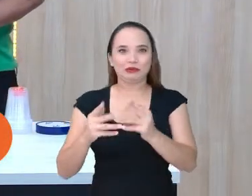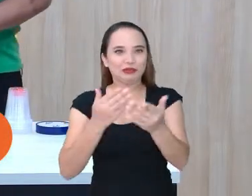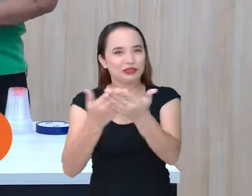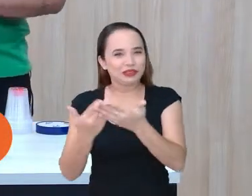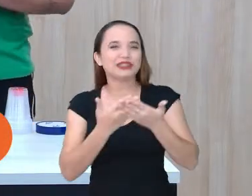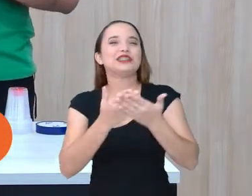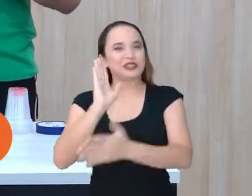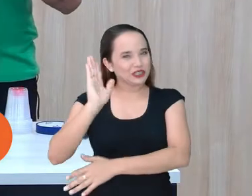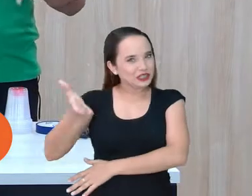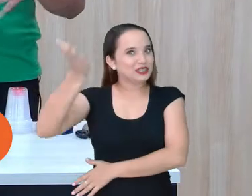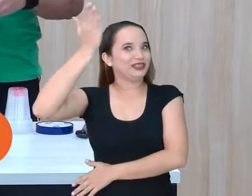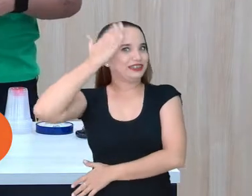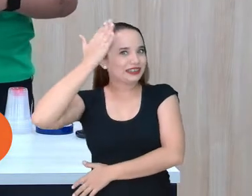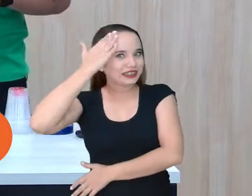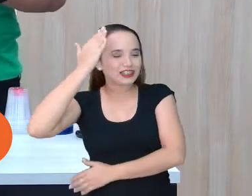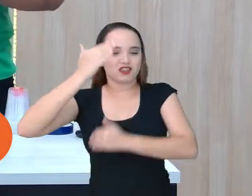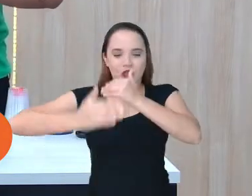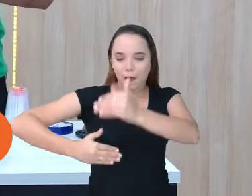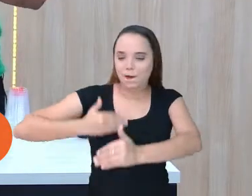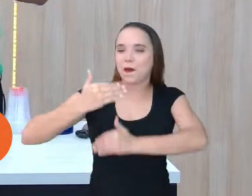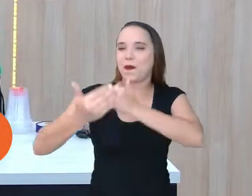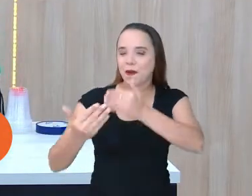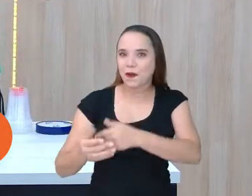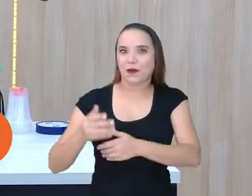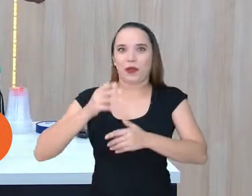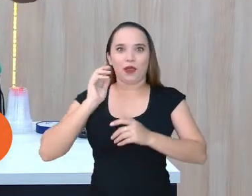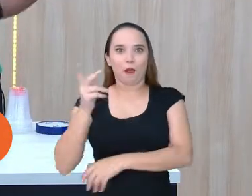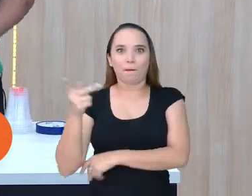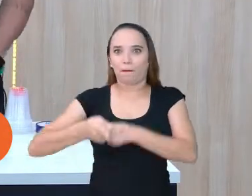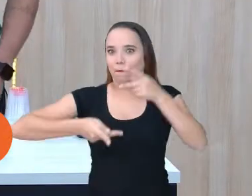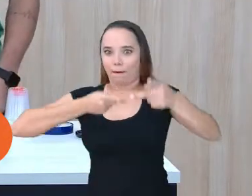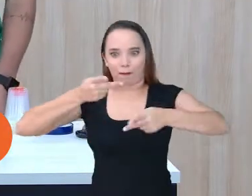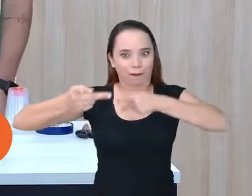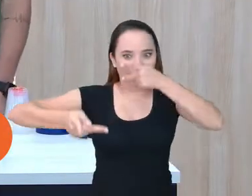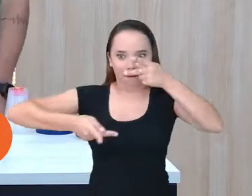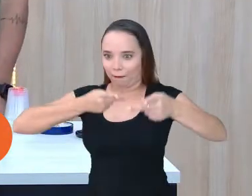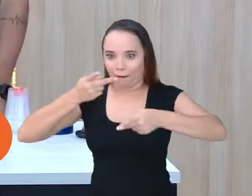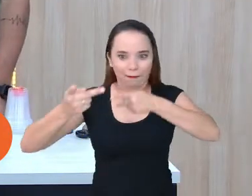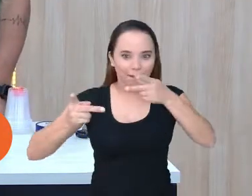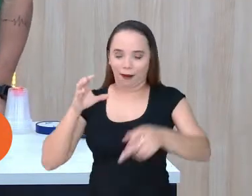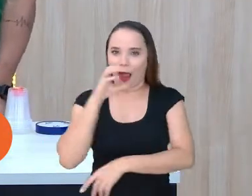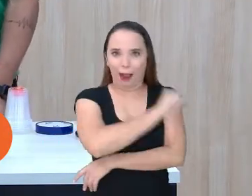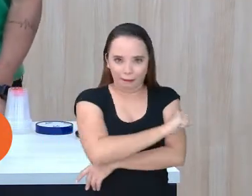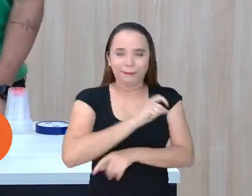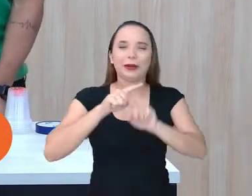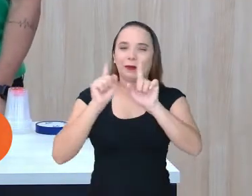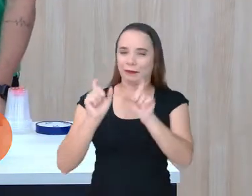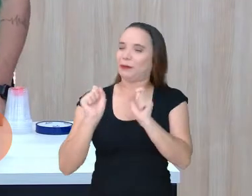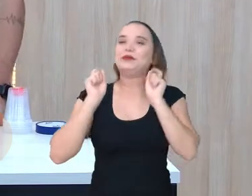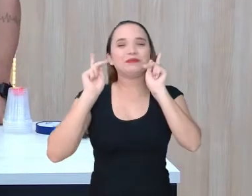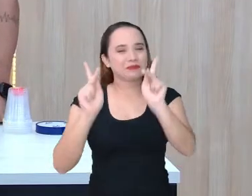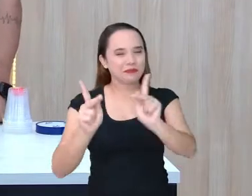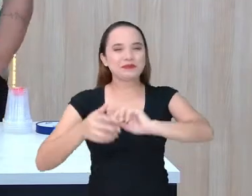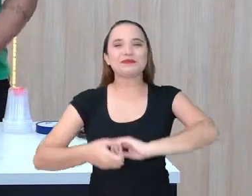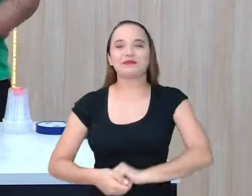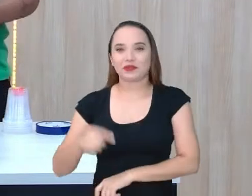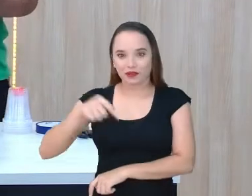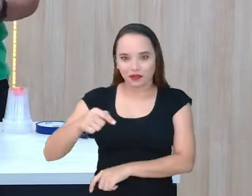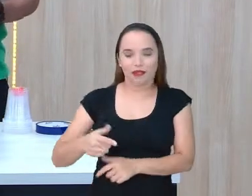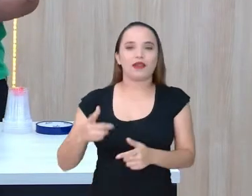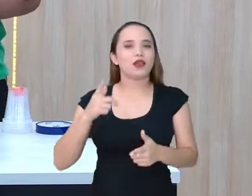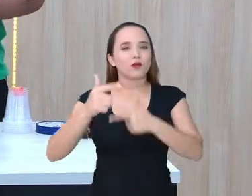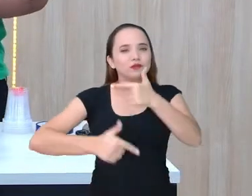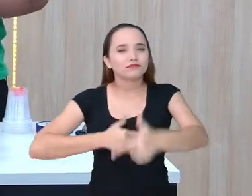Então, ela já sabe como é o processo aqui, que eu falo voando, mas está tudo certo. Então, está fazendo aí esse trabalho